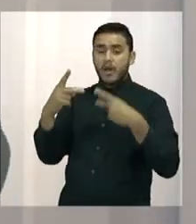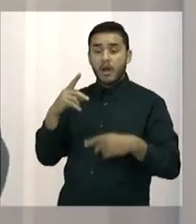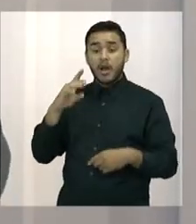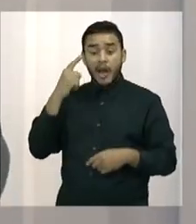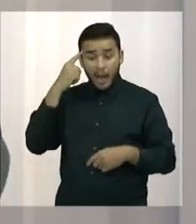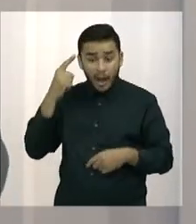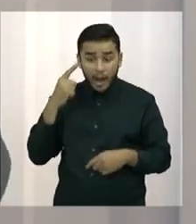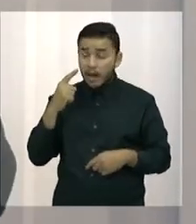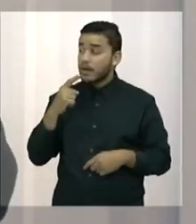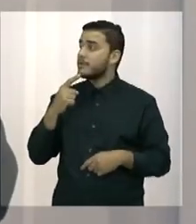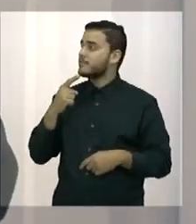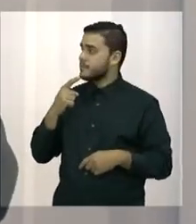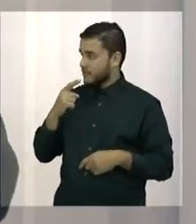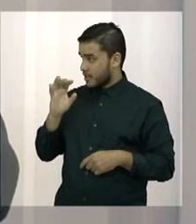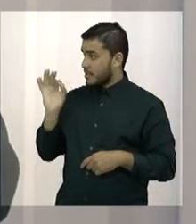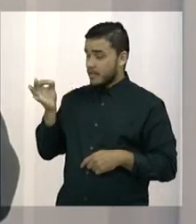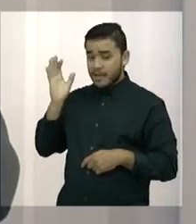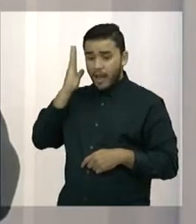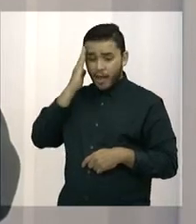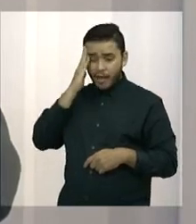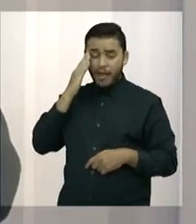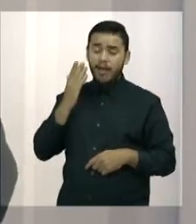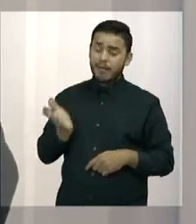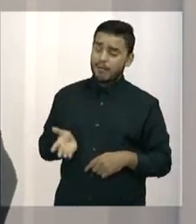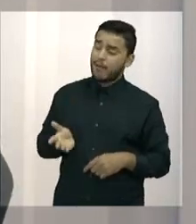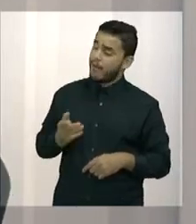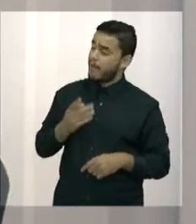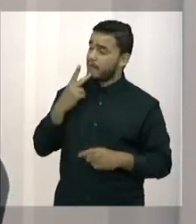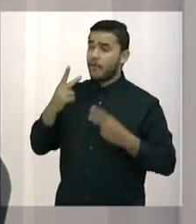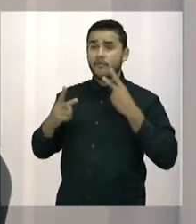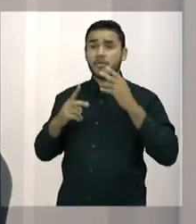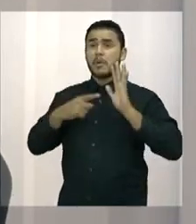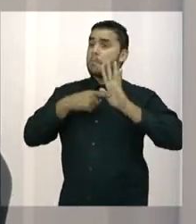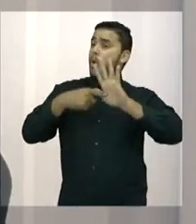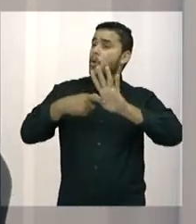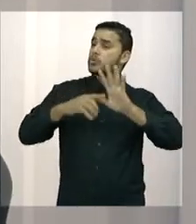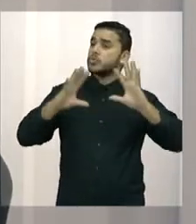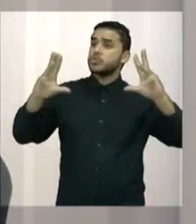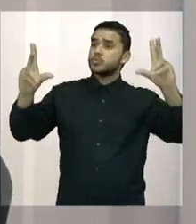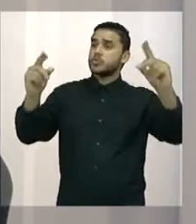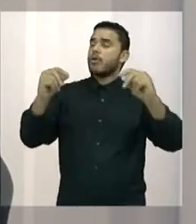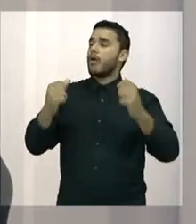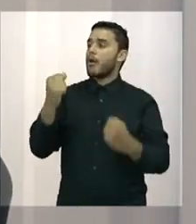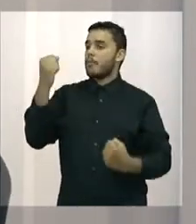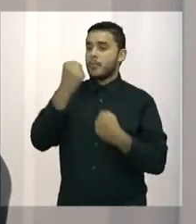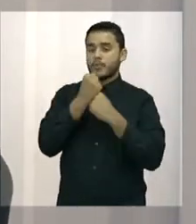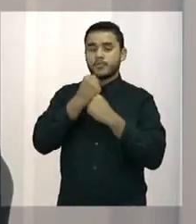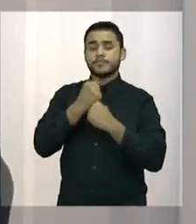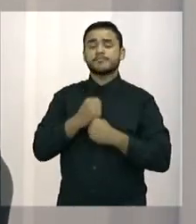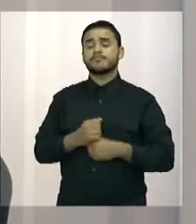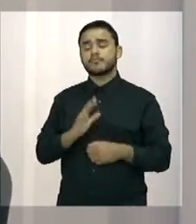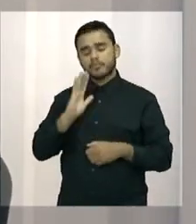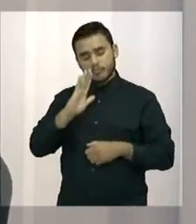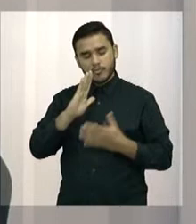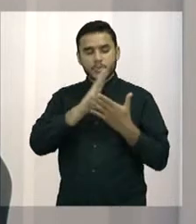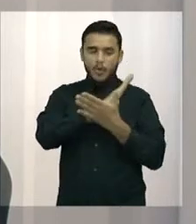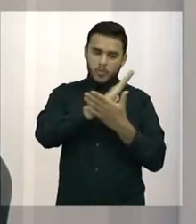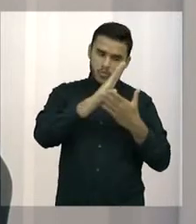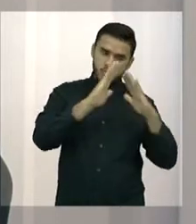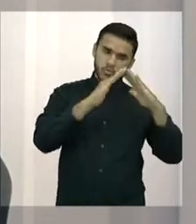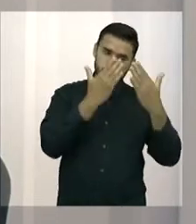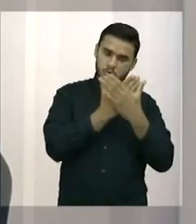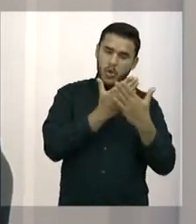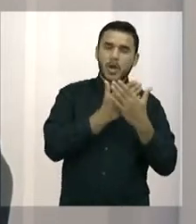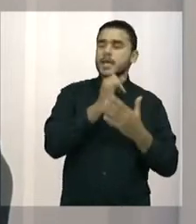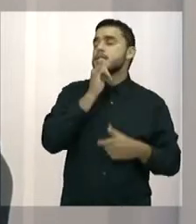achando eles que vão encontrar destaque. Mas não é bem assim. Na verdade, tem algumas coisas que merecem respeito. Eles